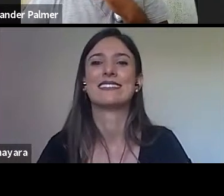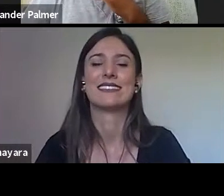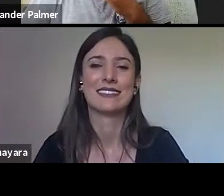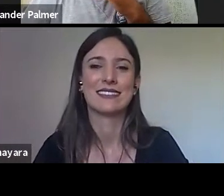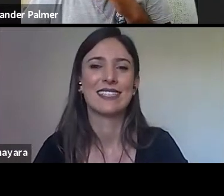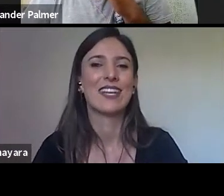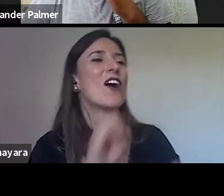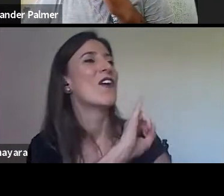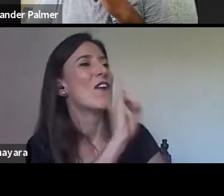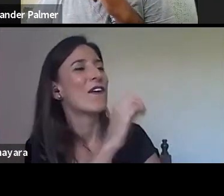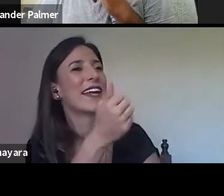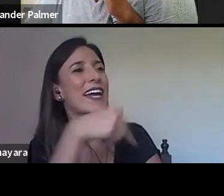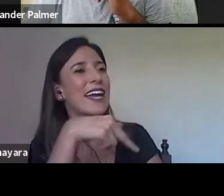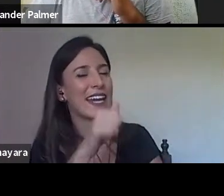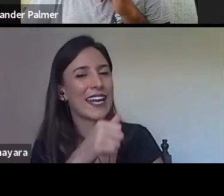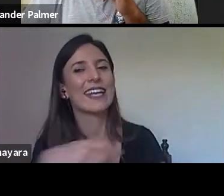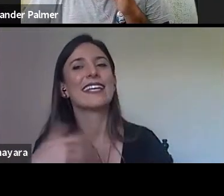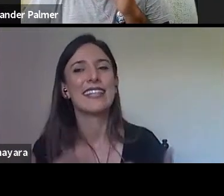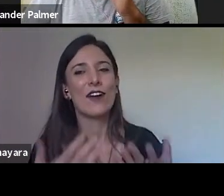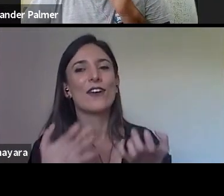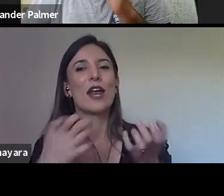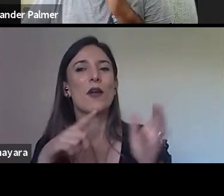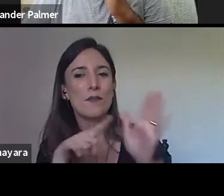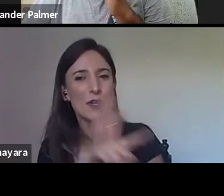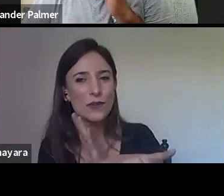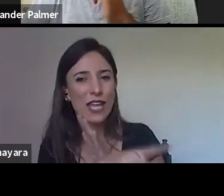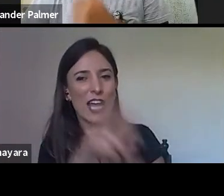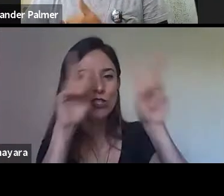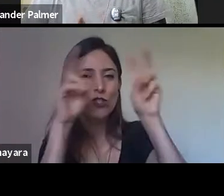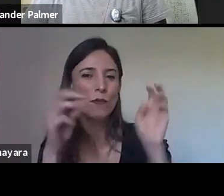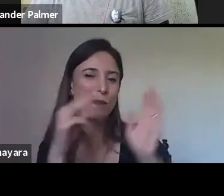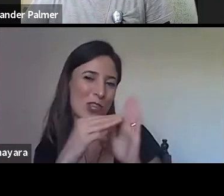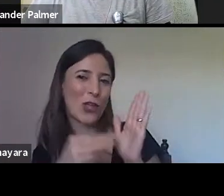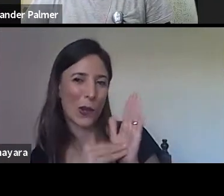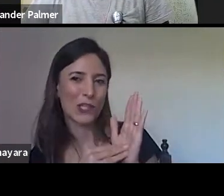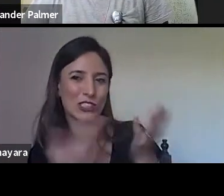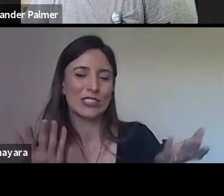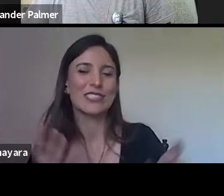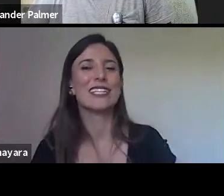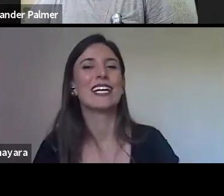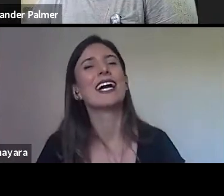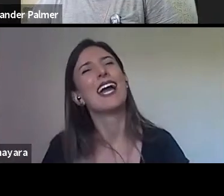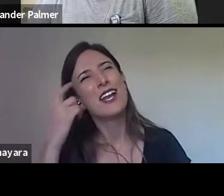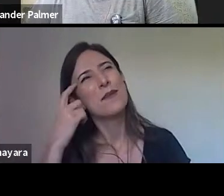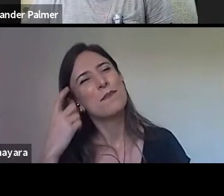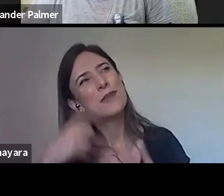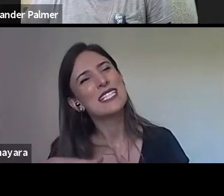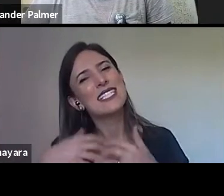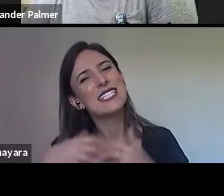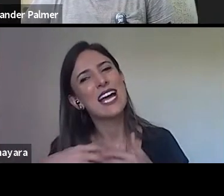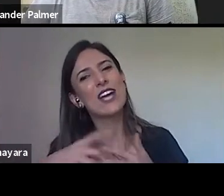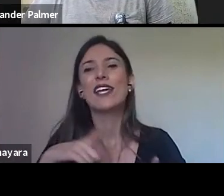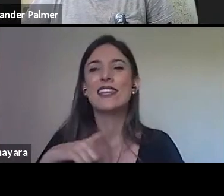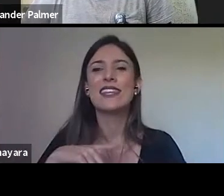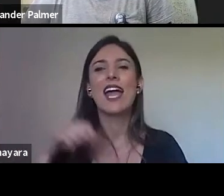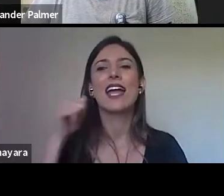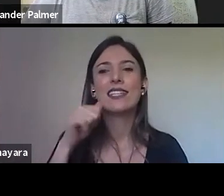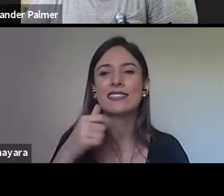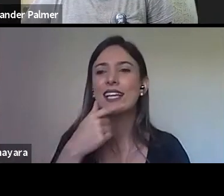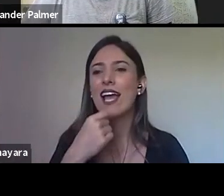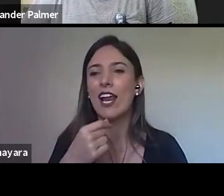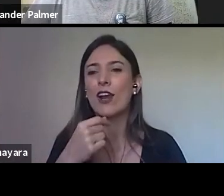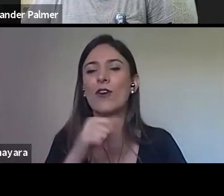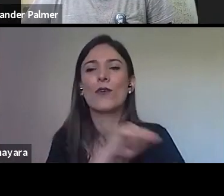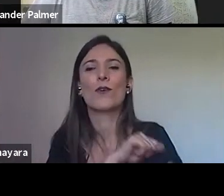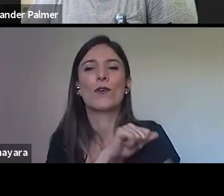Oi, Ana, aqui, a minha pergunta é um pouco mais metodológica, ainda mais pensando, né, que a gente tem alunos e alunas em começo de